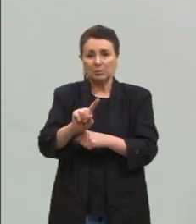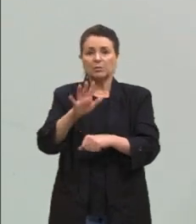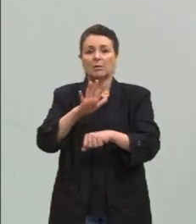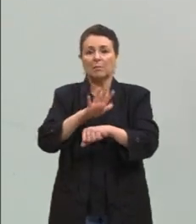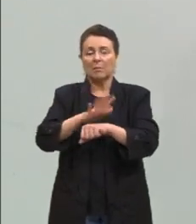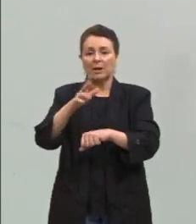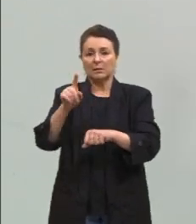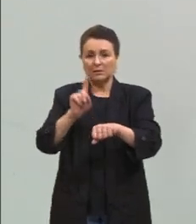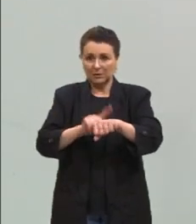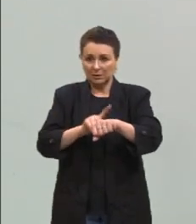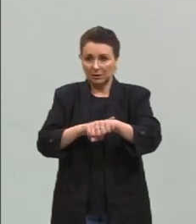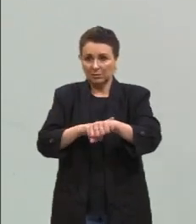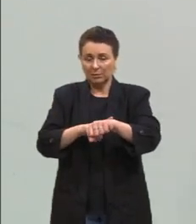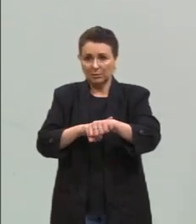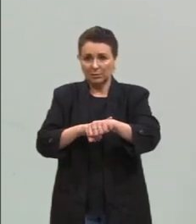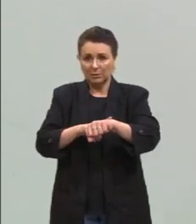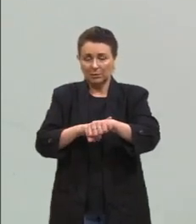tempo